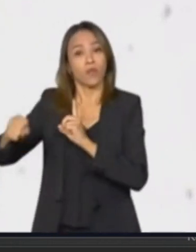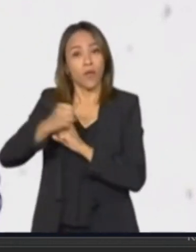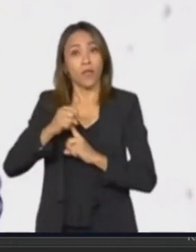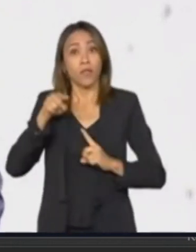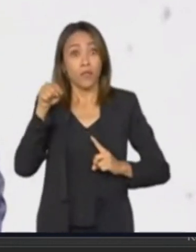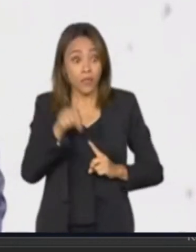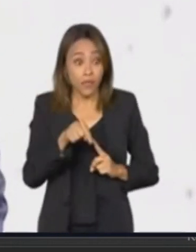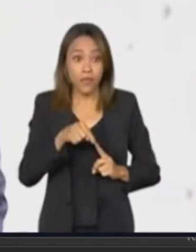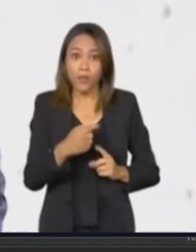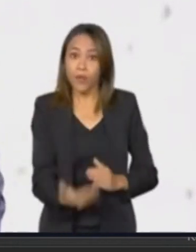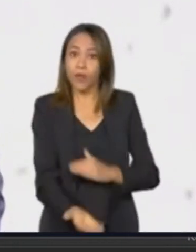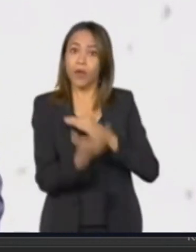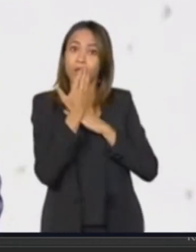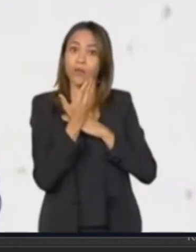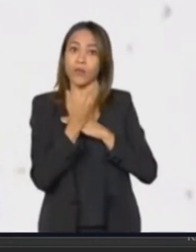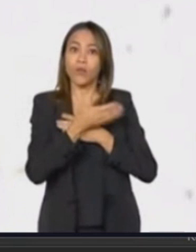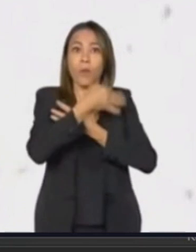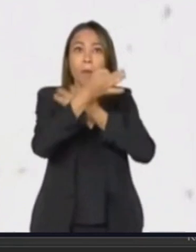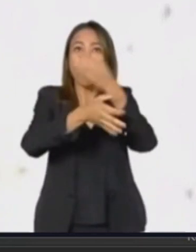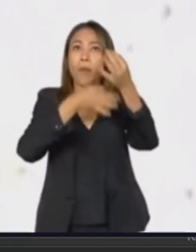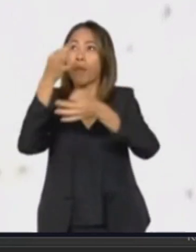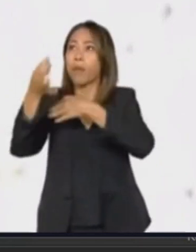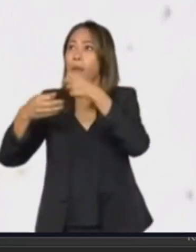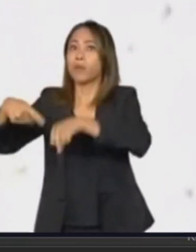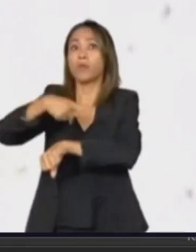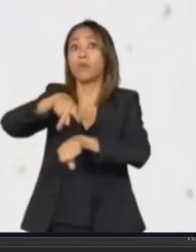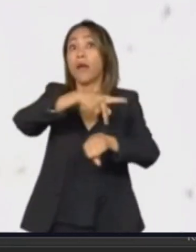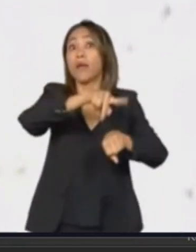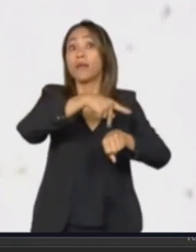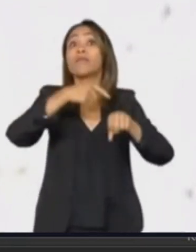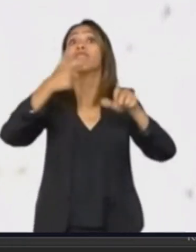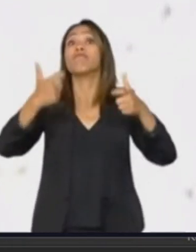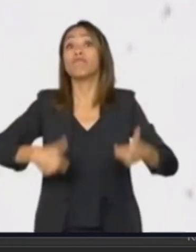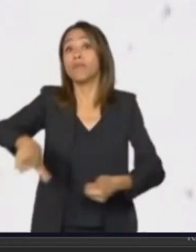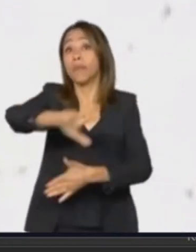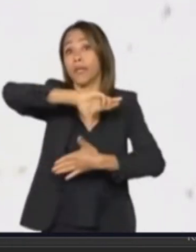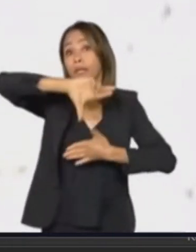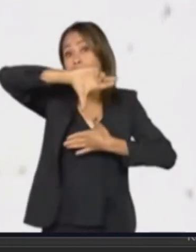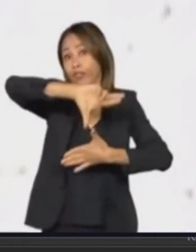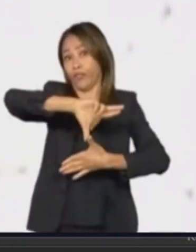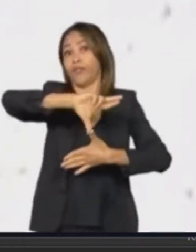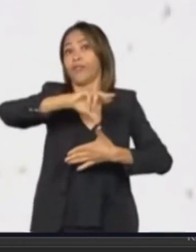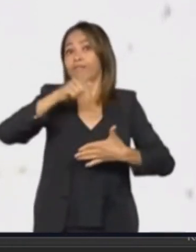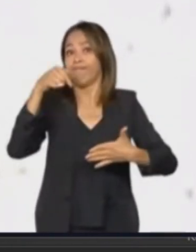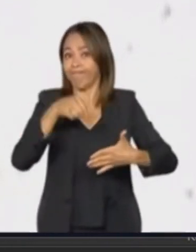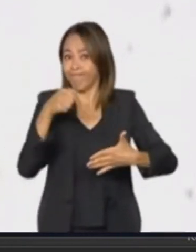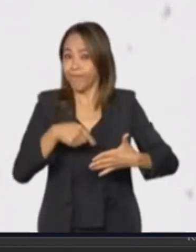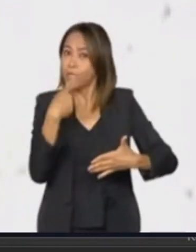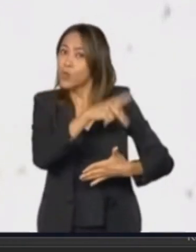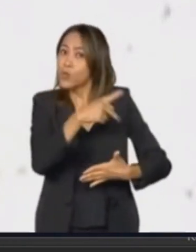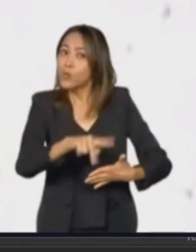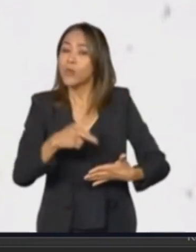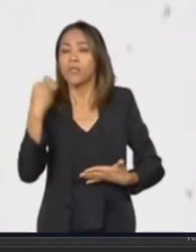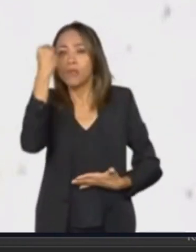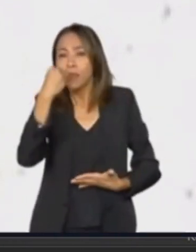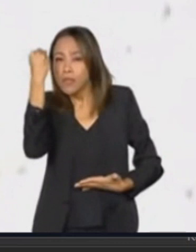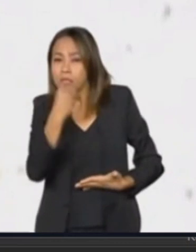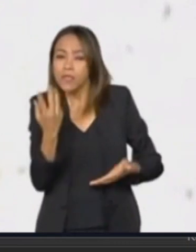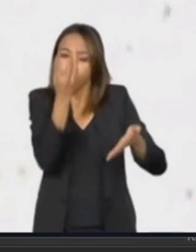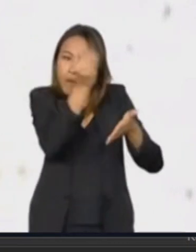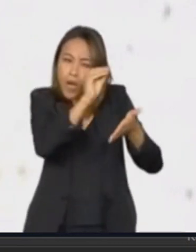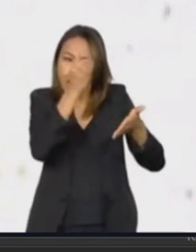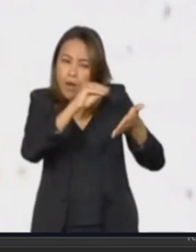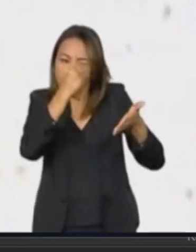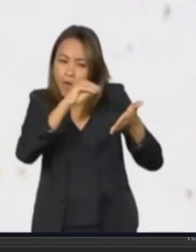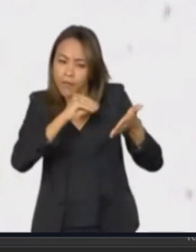olha, vejam só, dos países da América Latina, que ali aportaram a experiência da negociação da